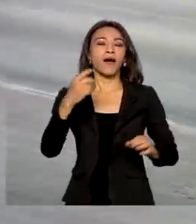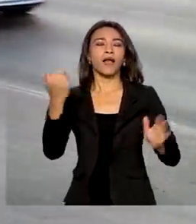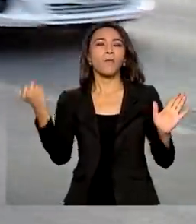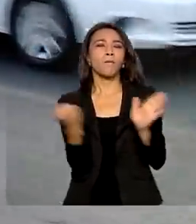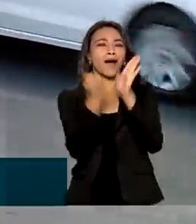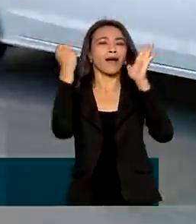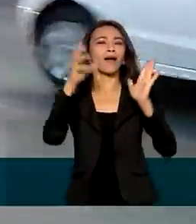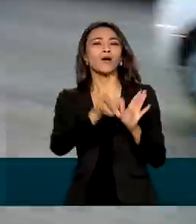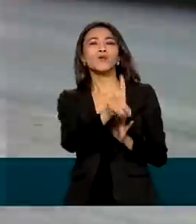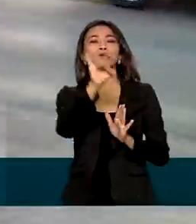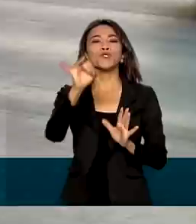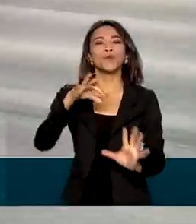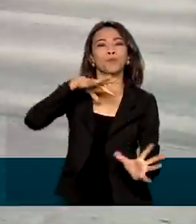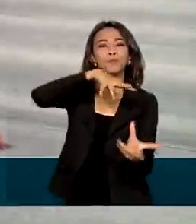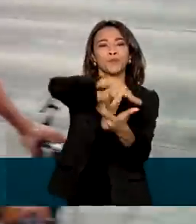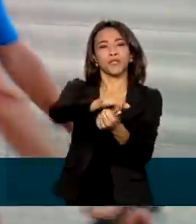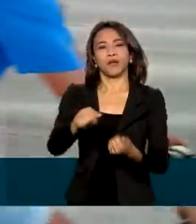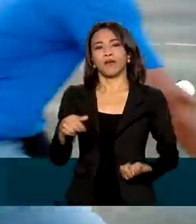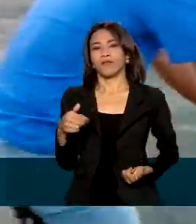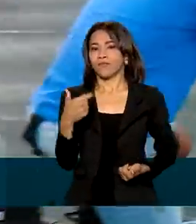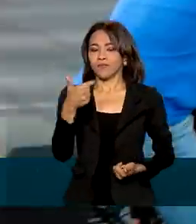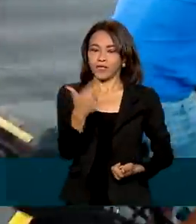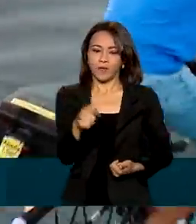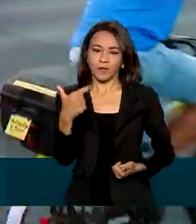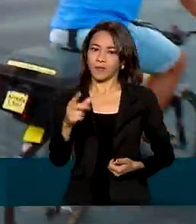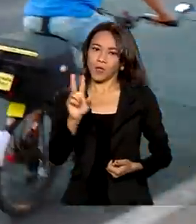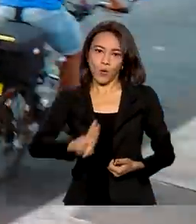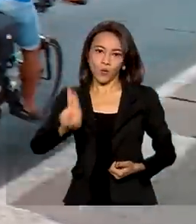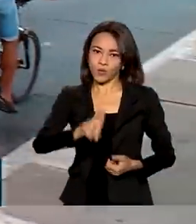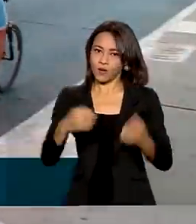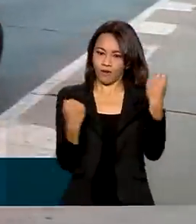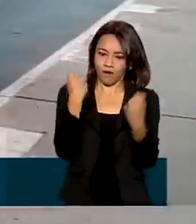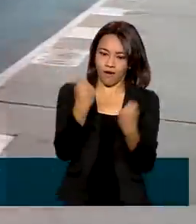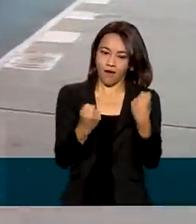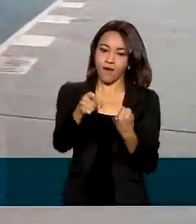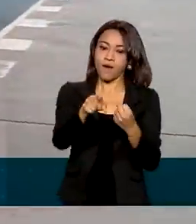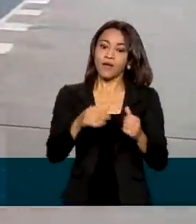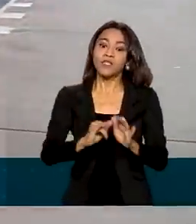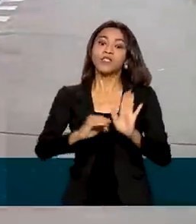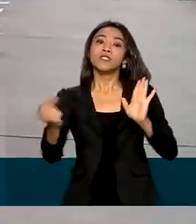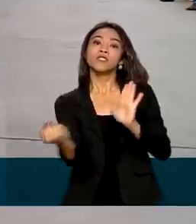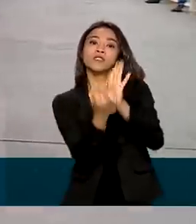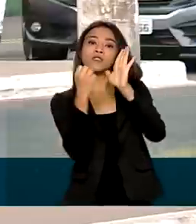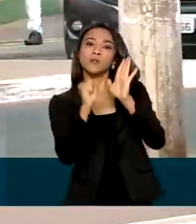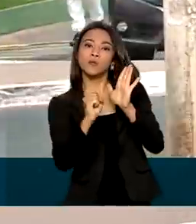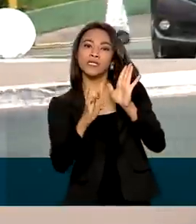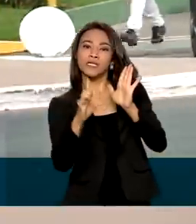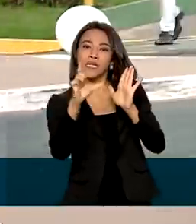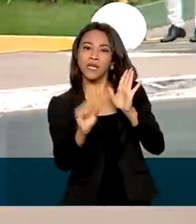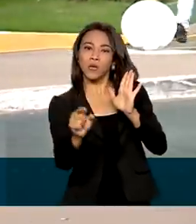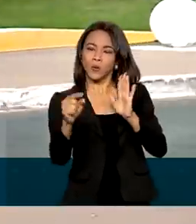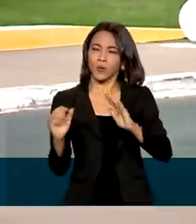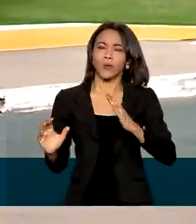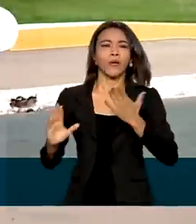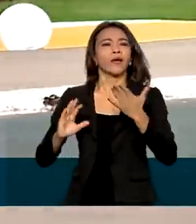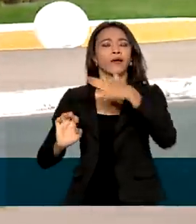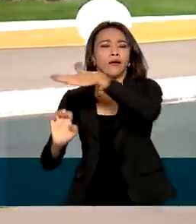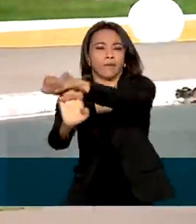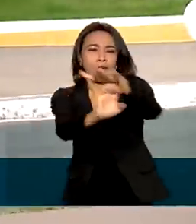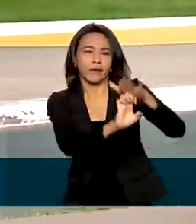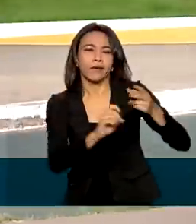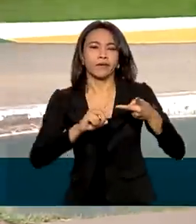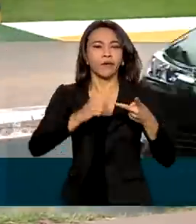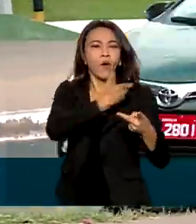Mundial Sem Carro, o governo federal lançou o selo Bicicleta Brasil, que vai certificar empresas e órgãos públicos